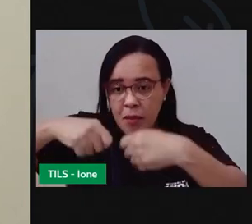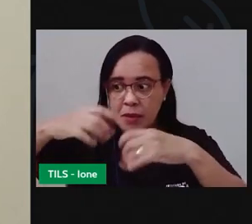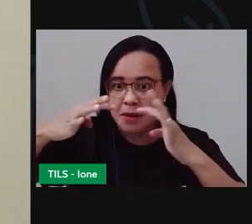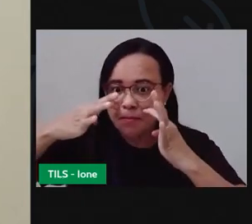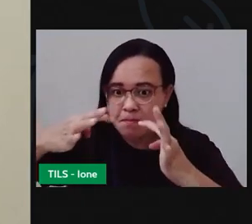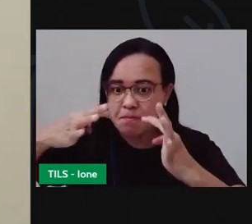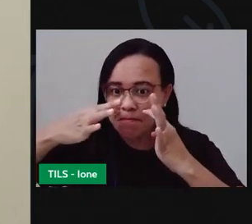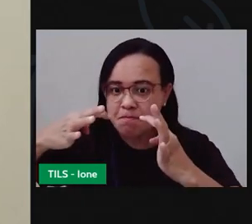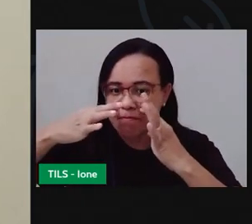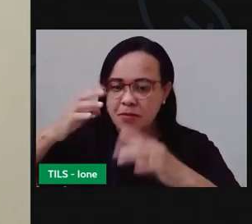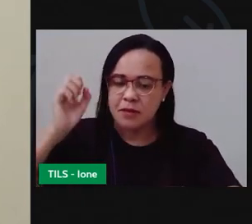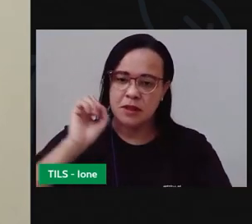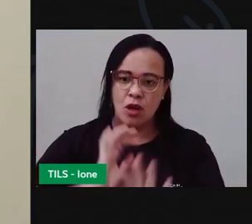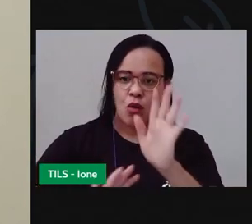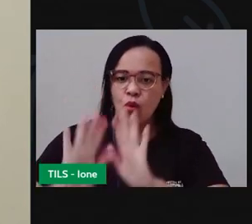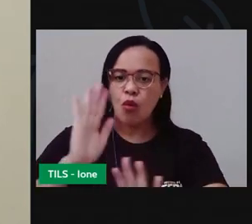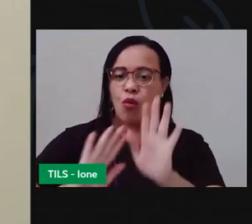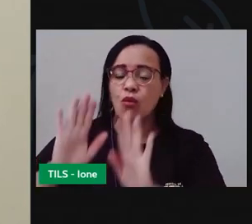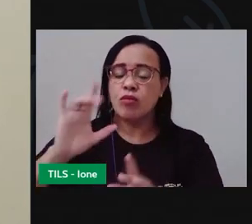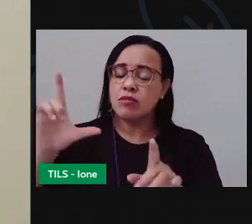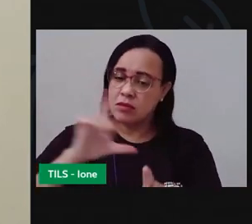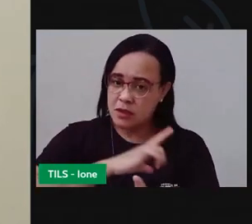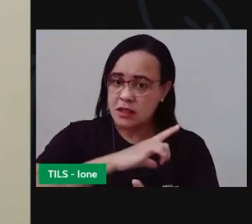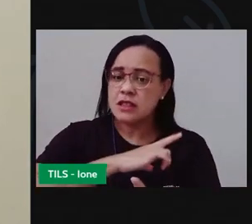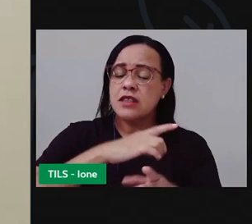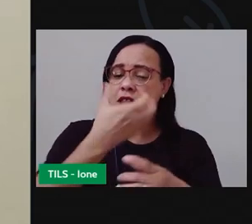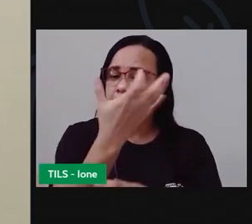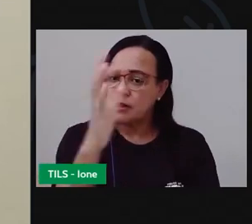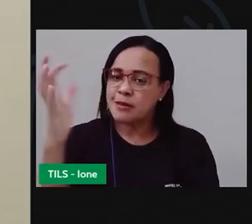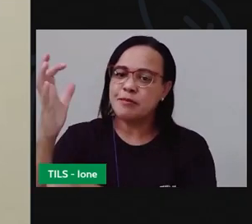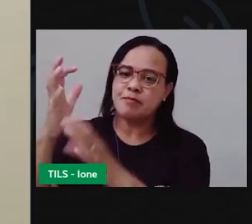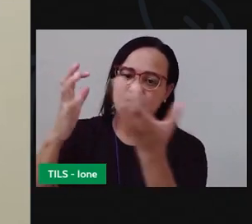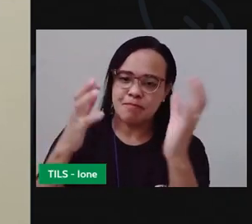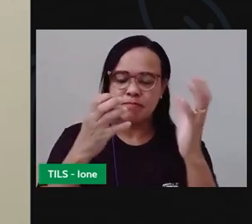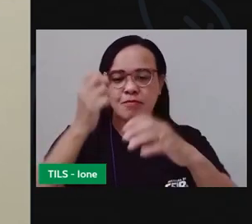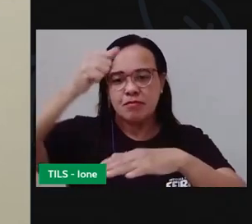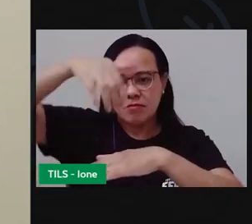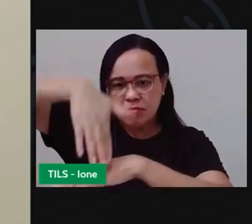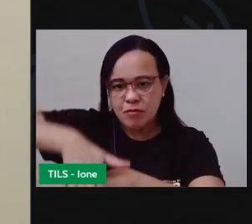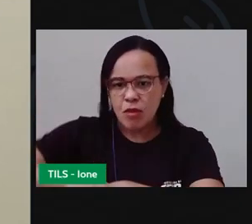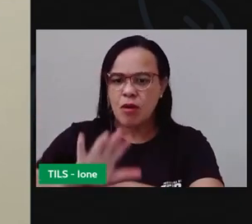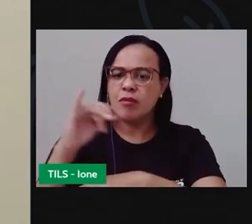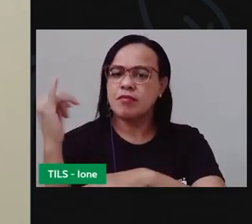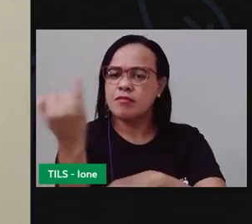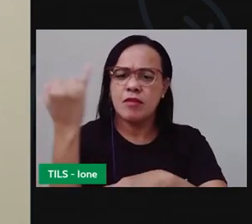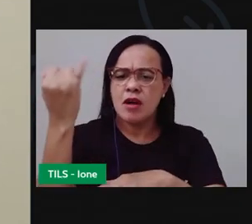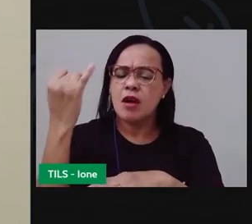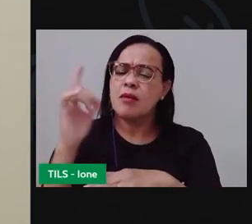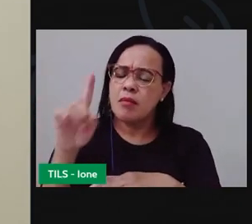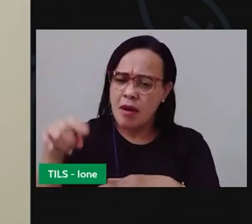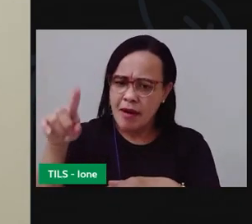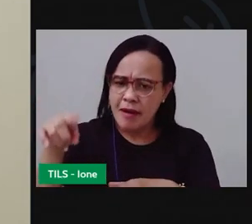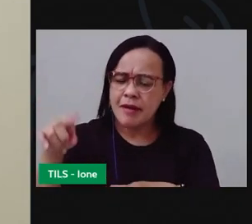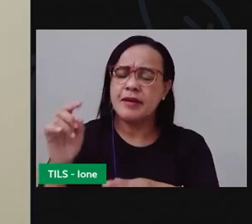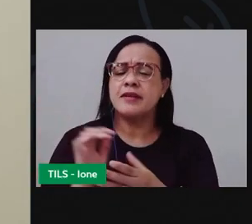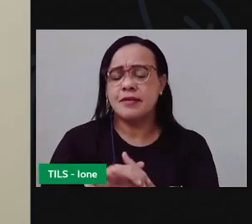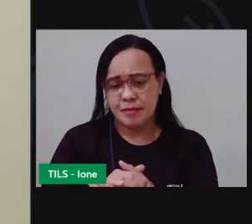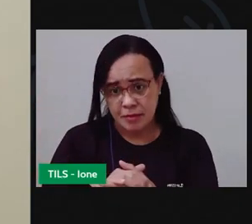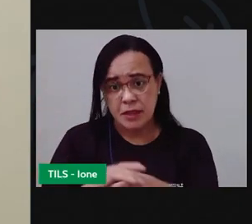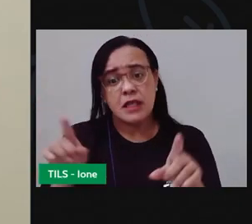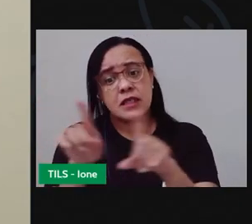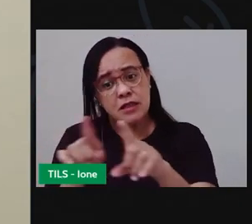um lugar onde nós também estamos inseridos, que faz parte da gente, tá? É muito importante